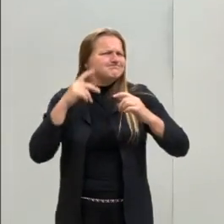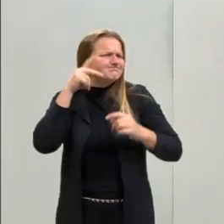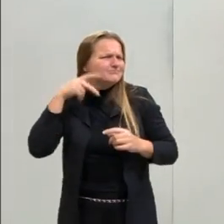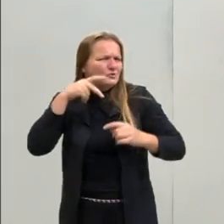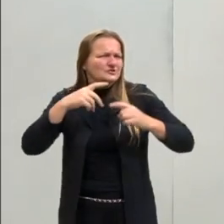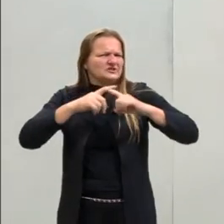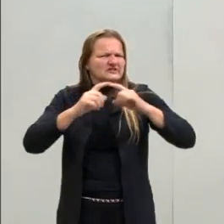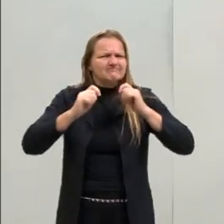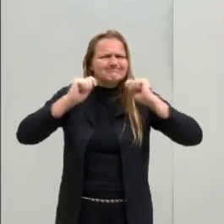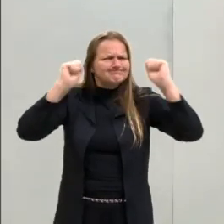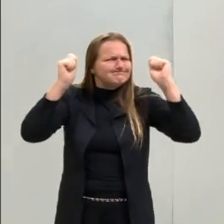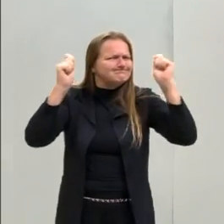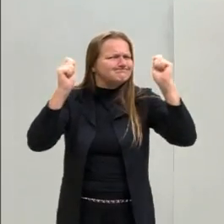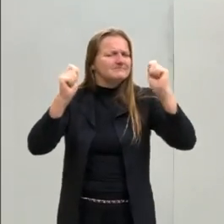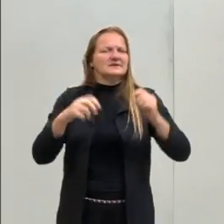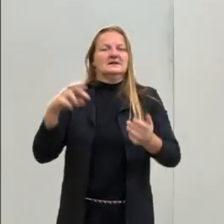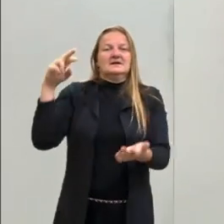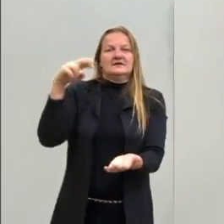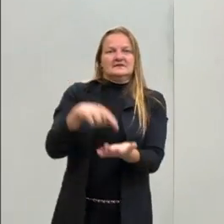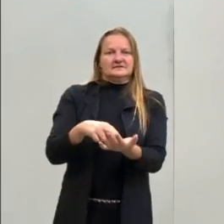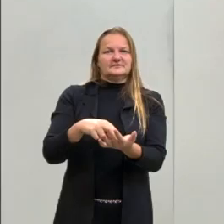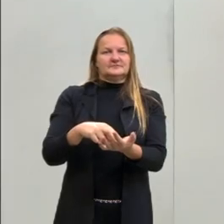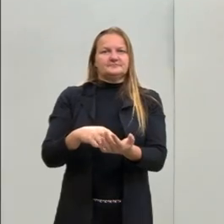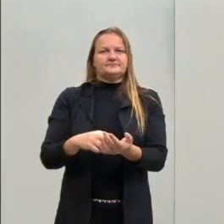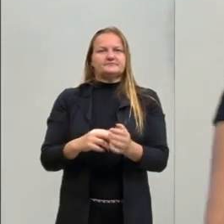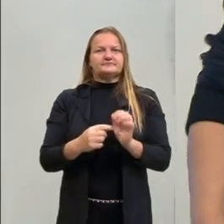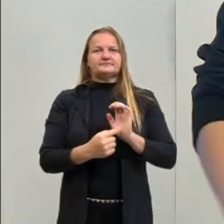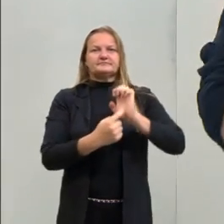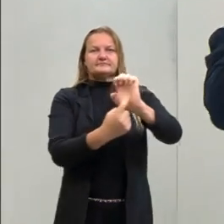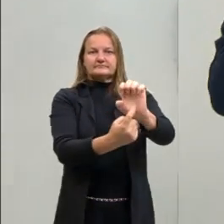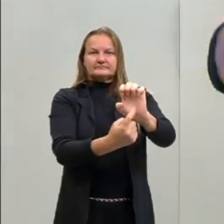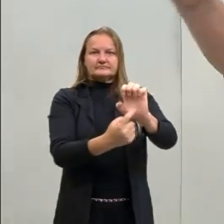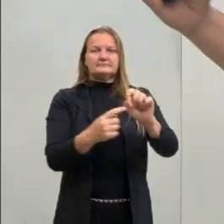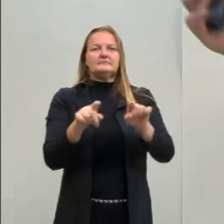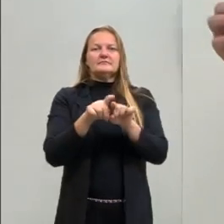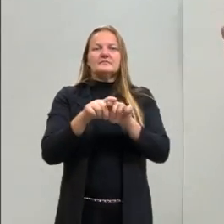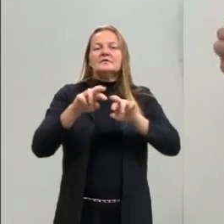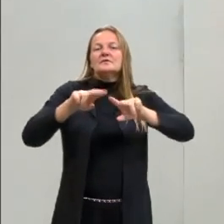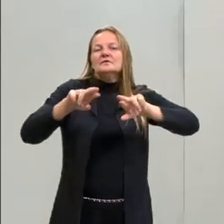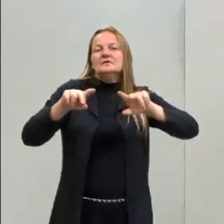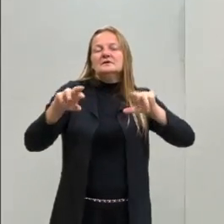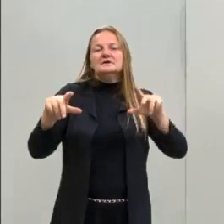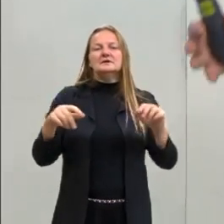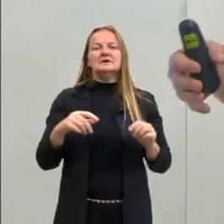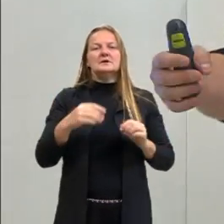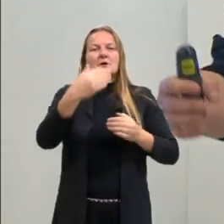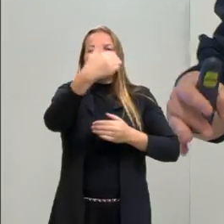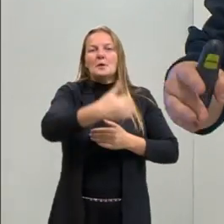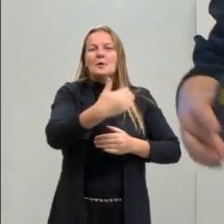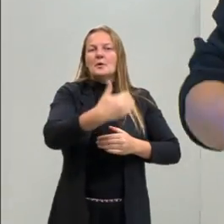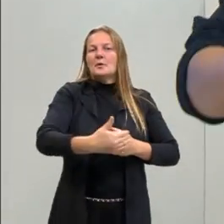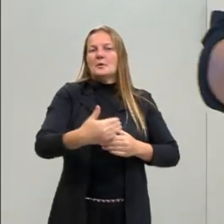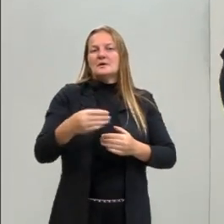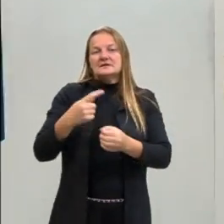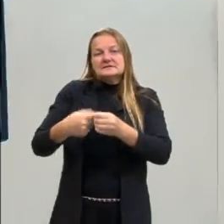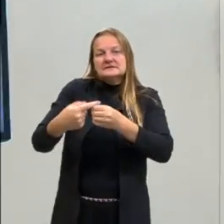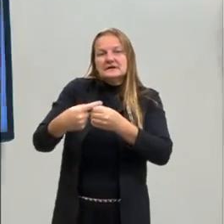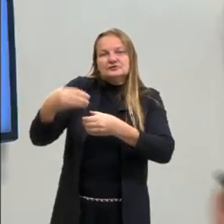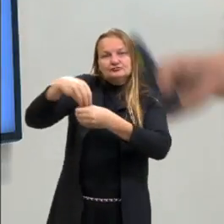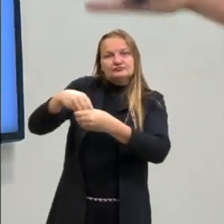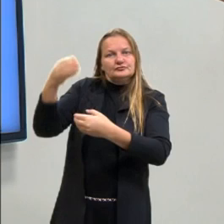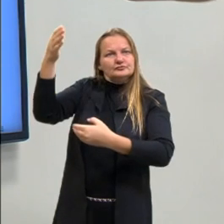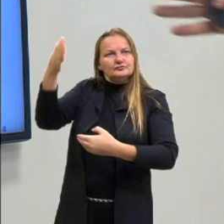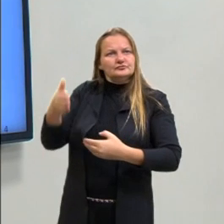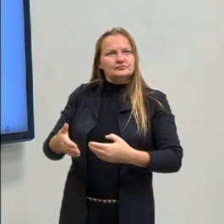denunciar, de registrar, de expor alguns dizeres pelos muros da cidade. Uma técnica,